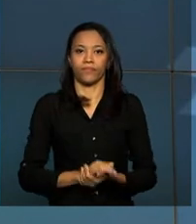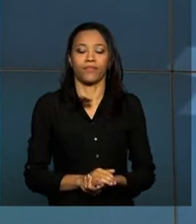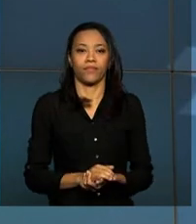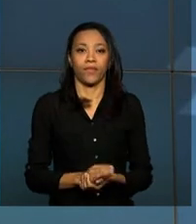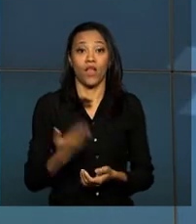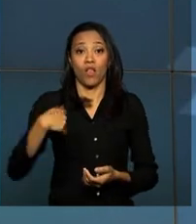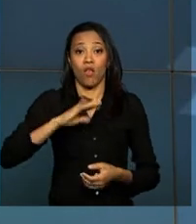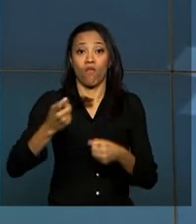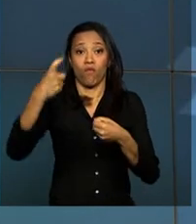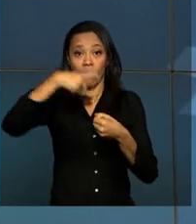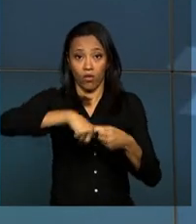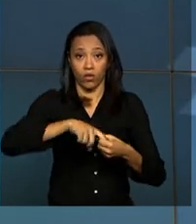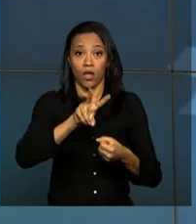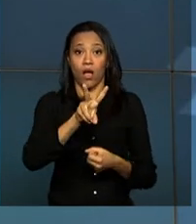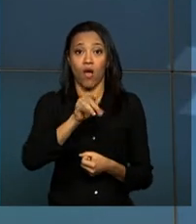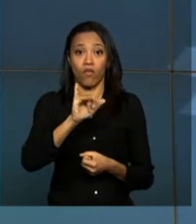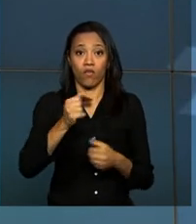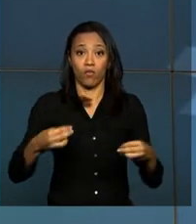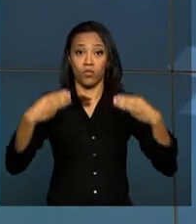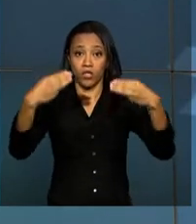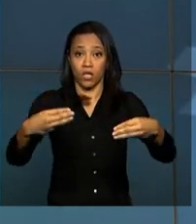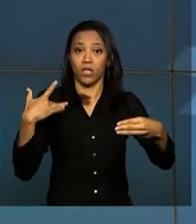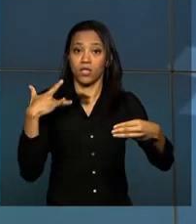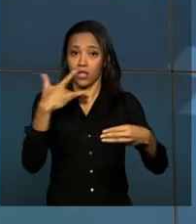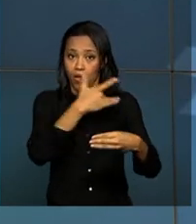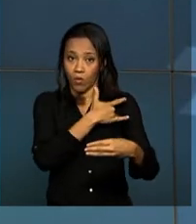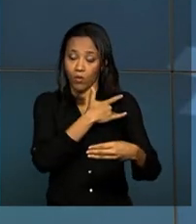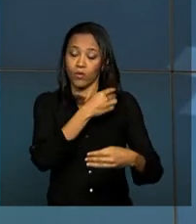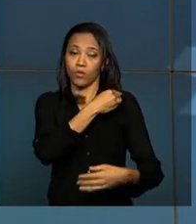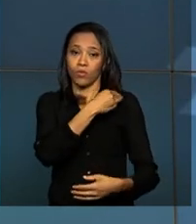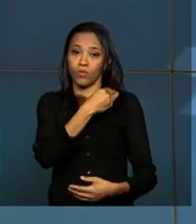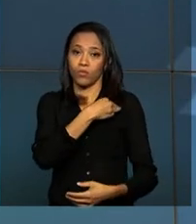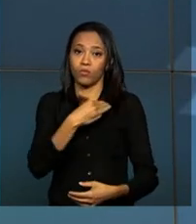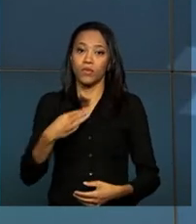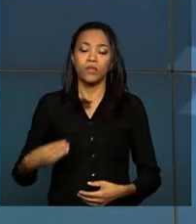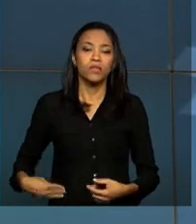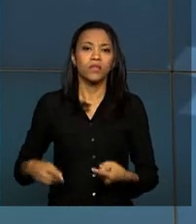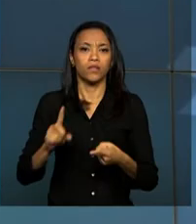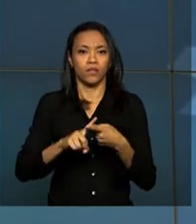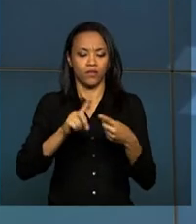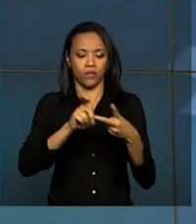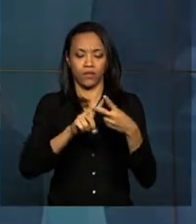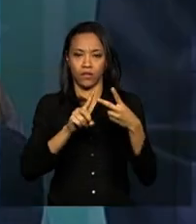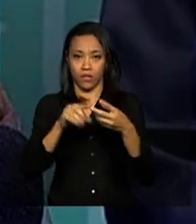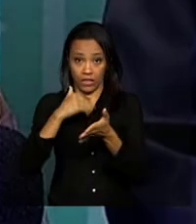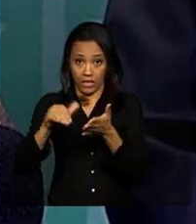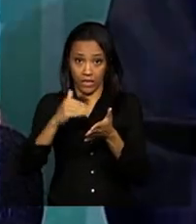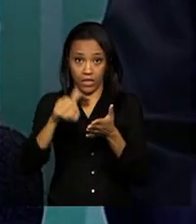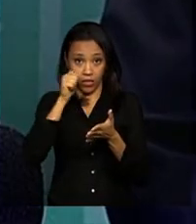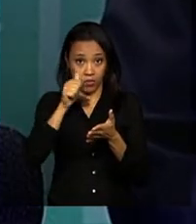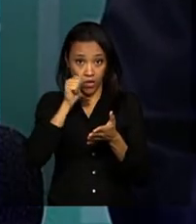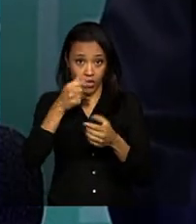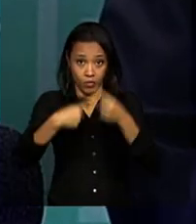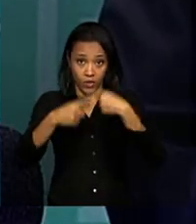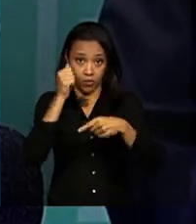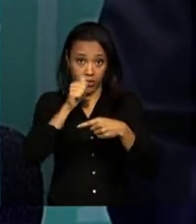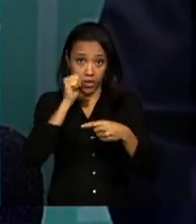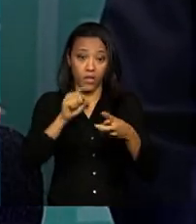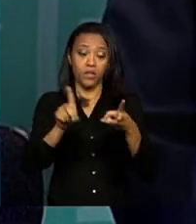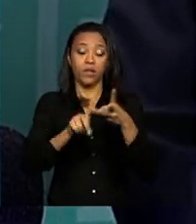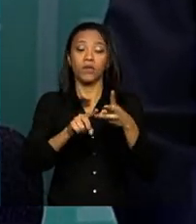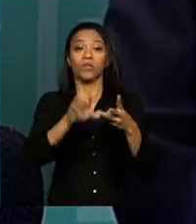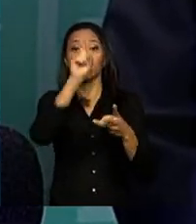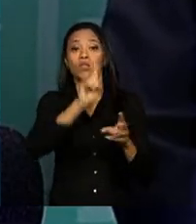Nós vamos voltar ao vivo ao Ministério da Saúde, o Ministro da Saúde e as ministras da Secretaria de Políticas para as Mulheres e dos